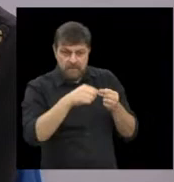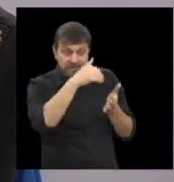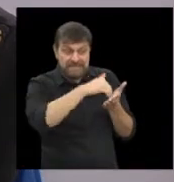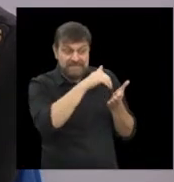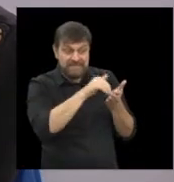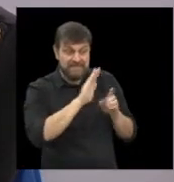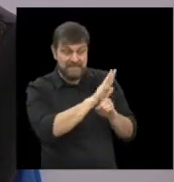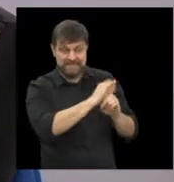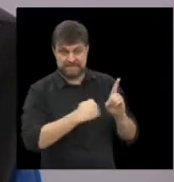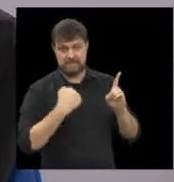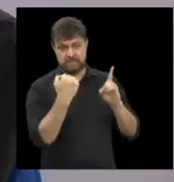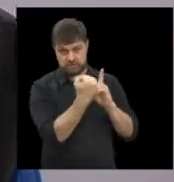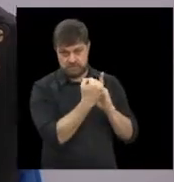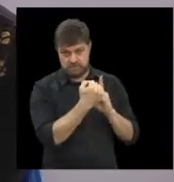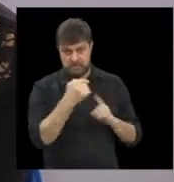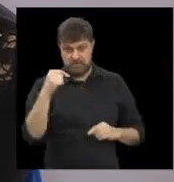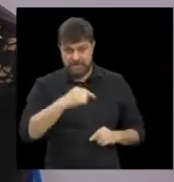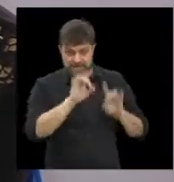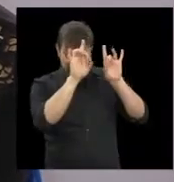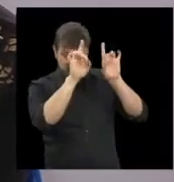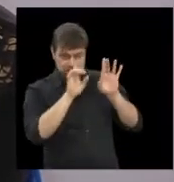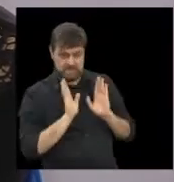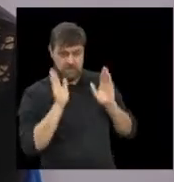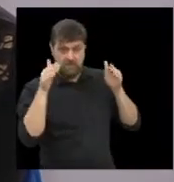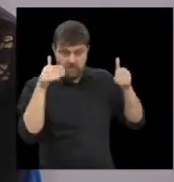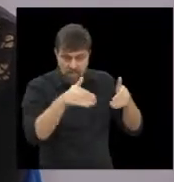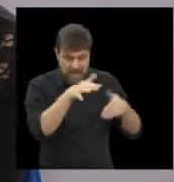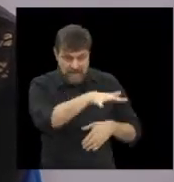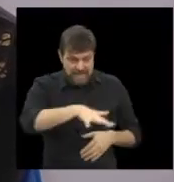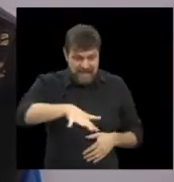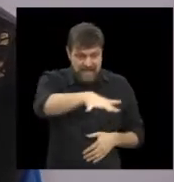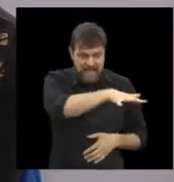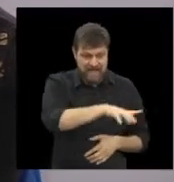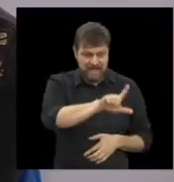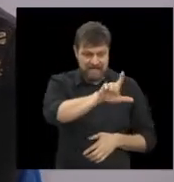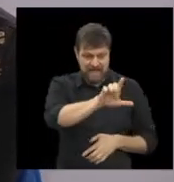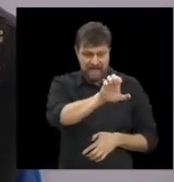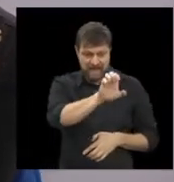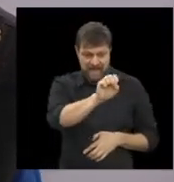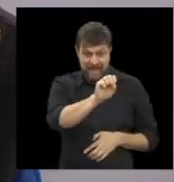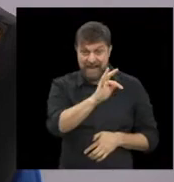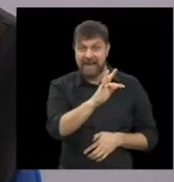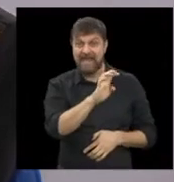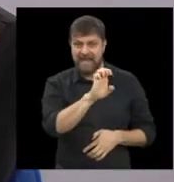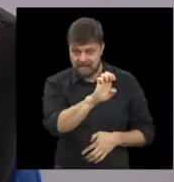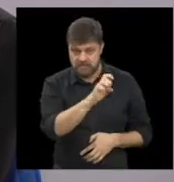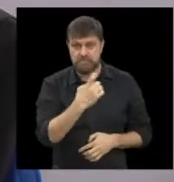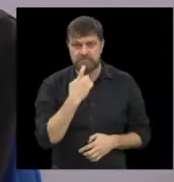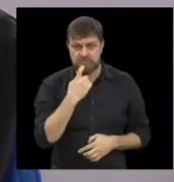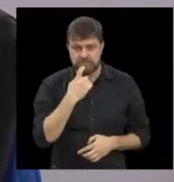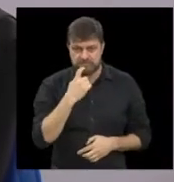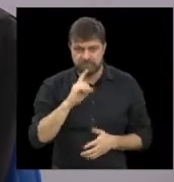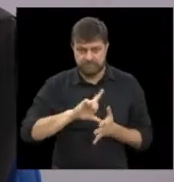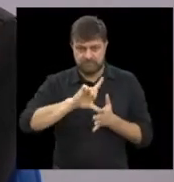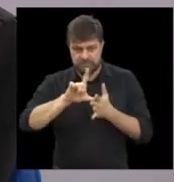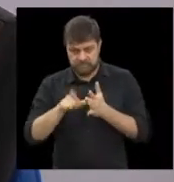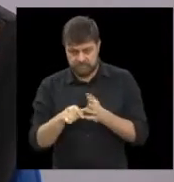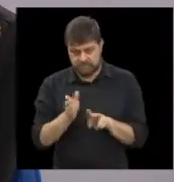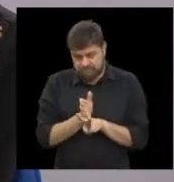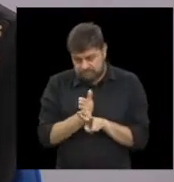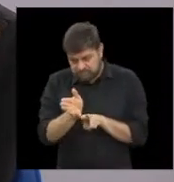especialmente a região leste. E a outra demanda, onde o atendimento, que nós chamamos de demanda espontânea,